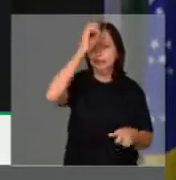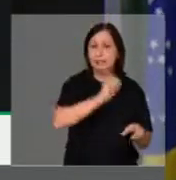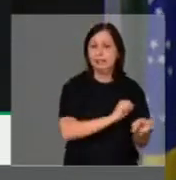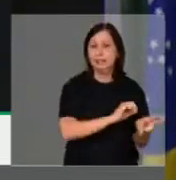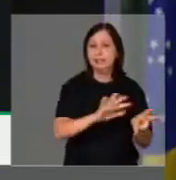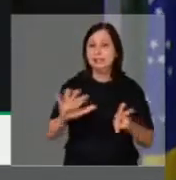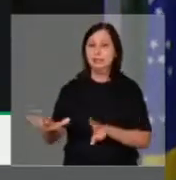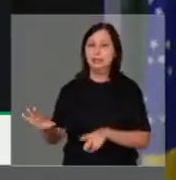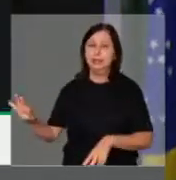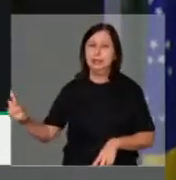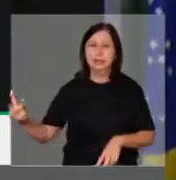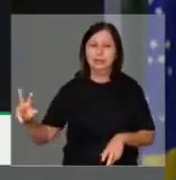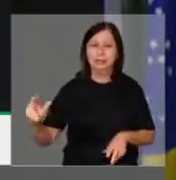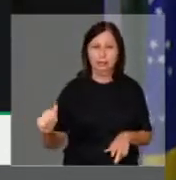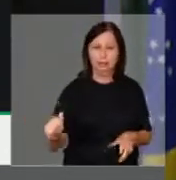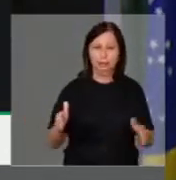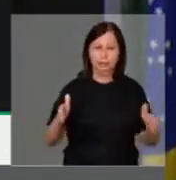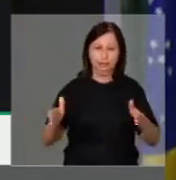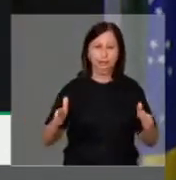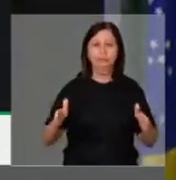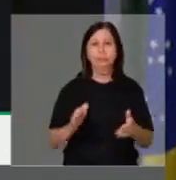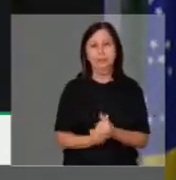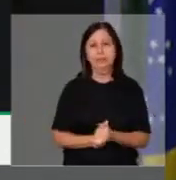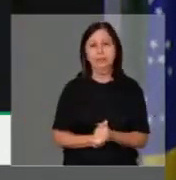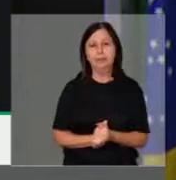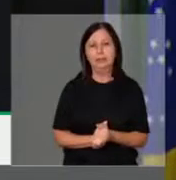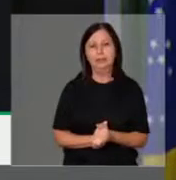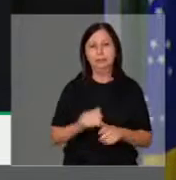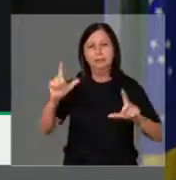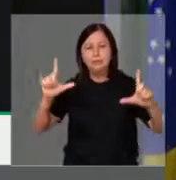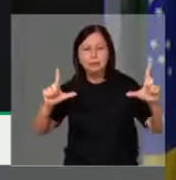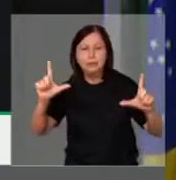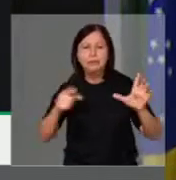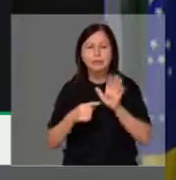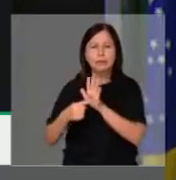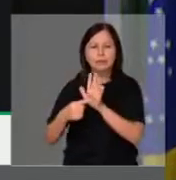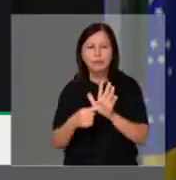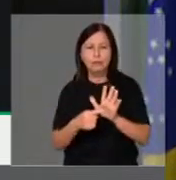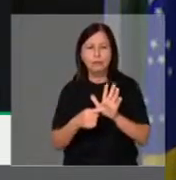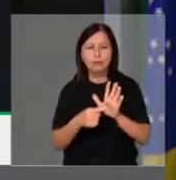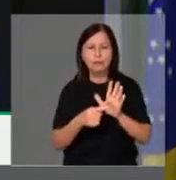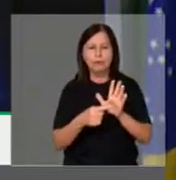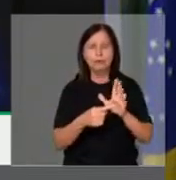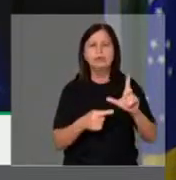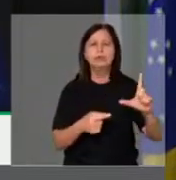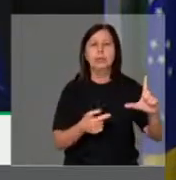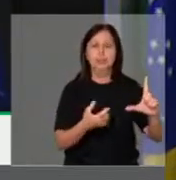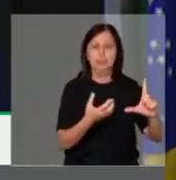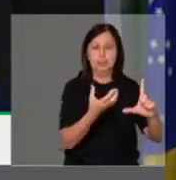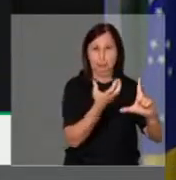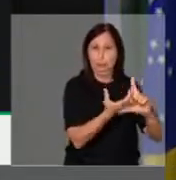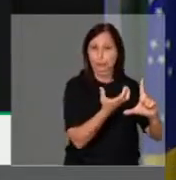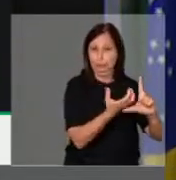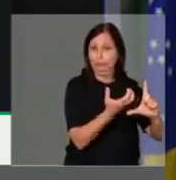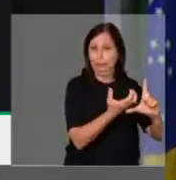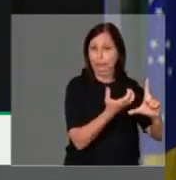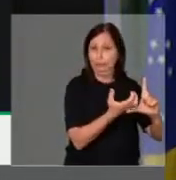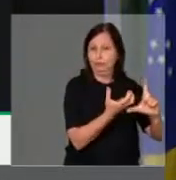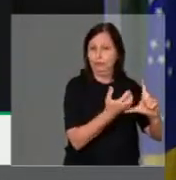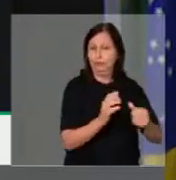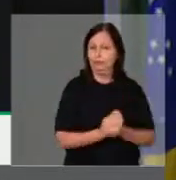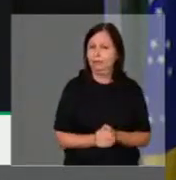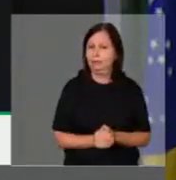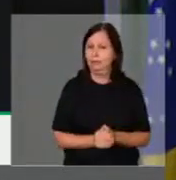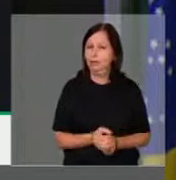deputada Soraya, e ao nosso povo que nos assiste por essa TV Câmara, que quantitativo, muitas das vezes, é